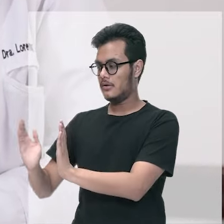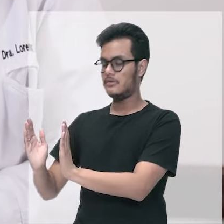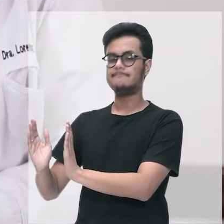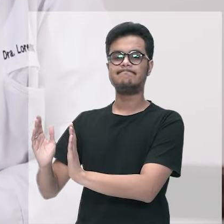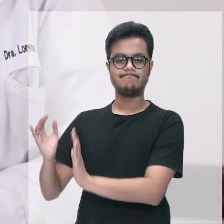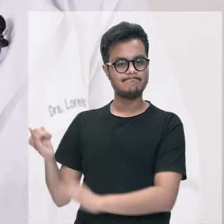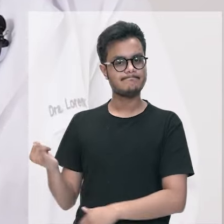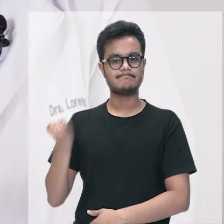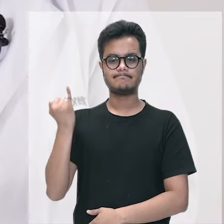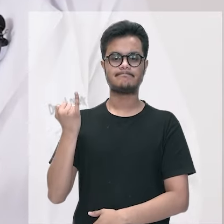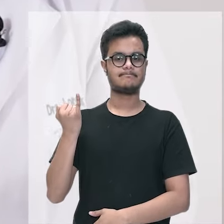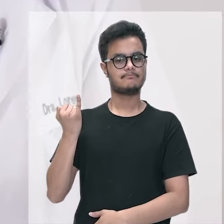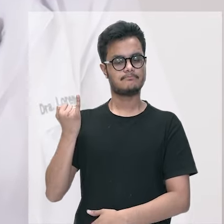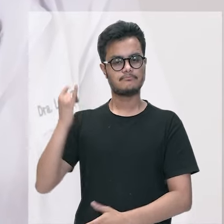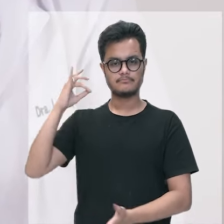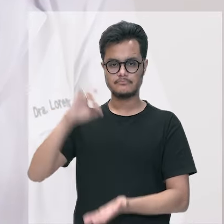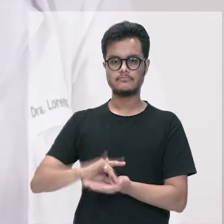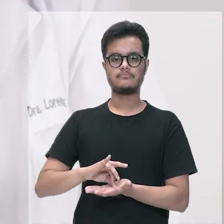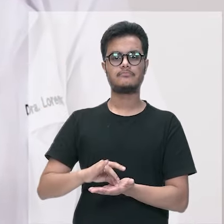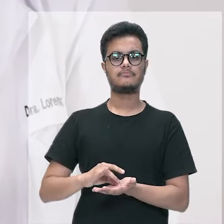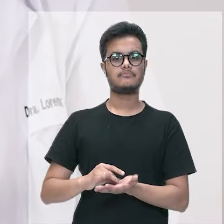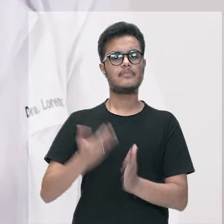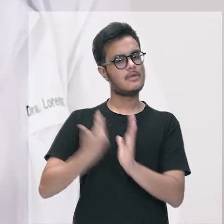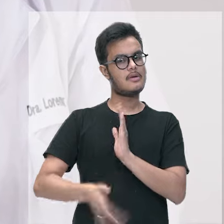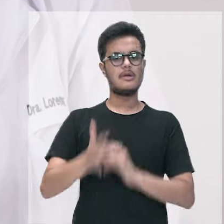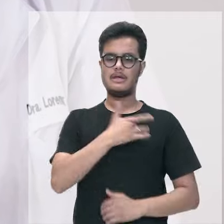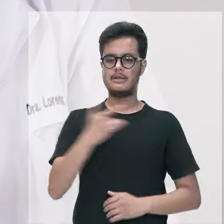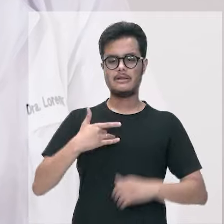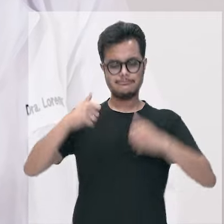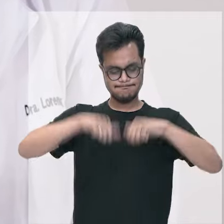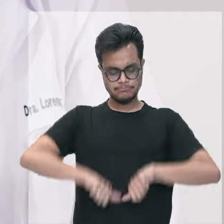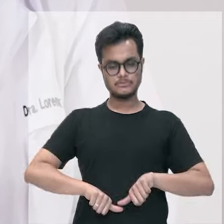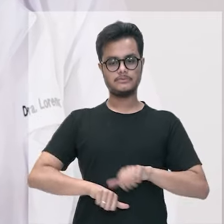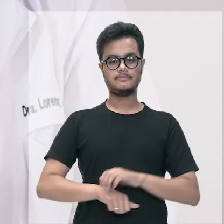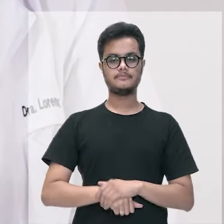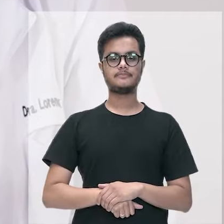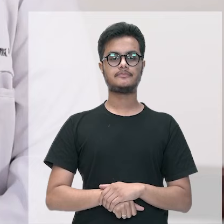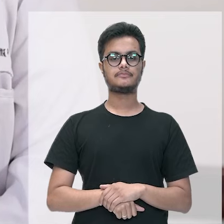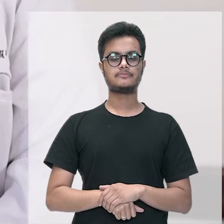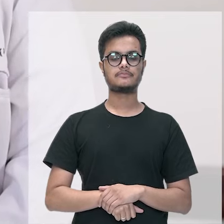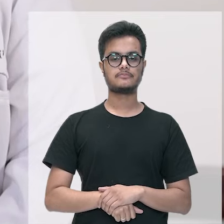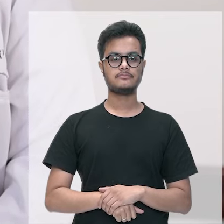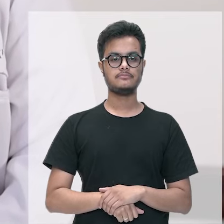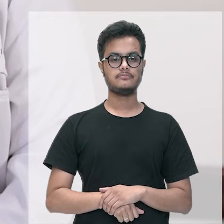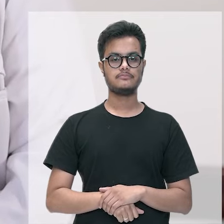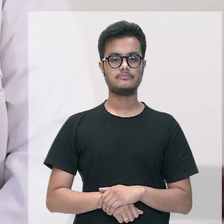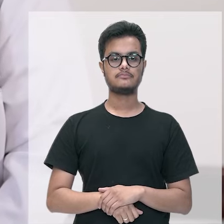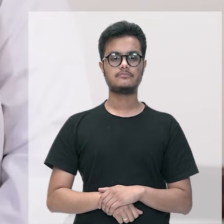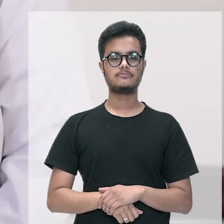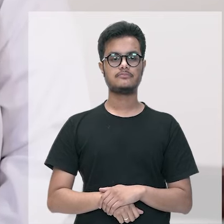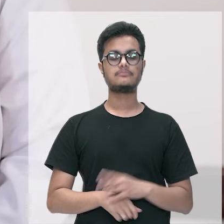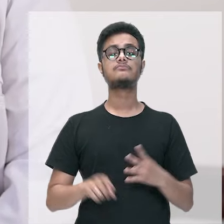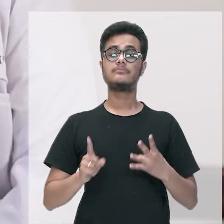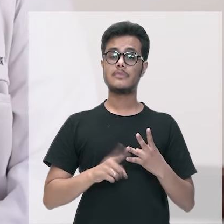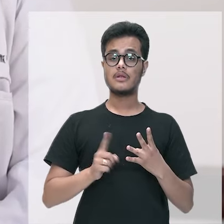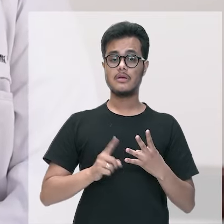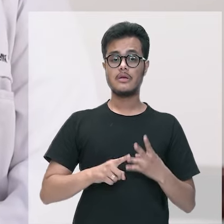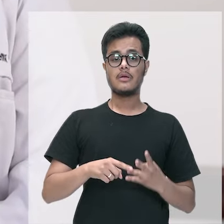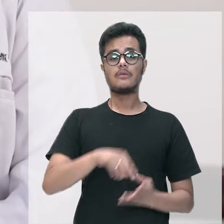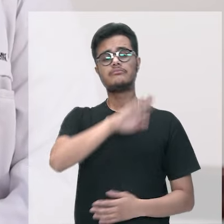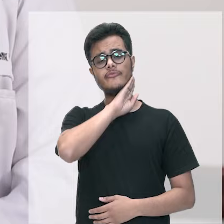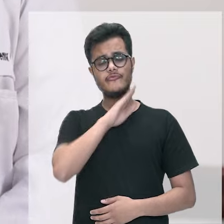importante fator de perda na qualidade de vida dos pacientes a zika apresenta febre